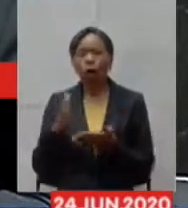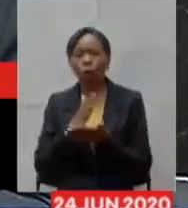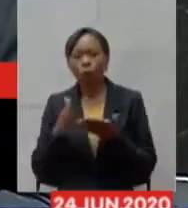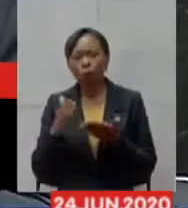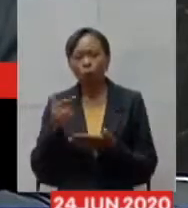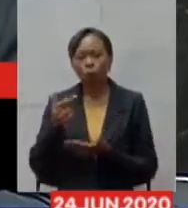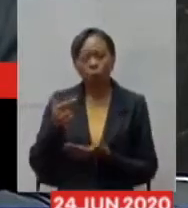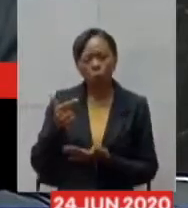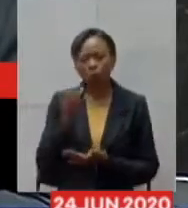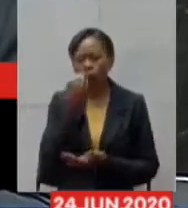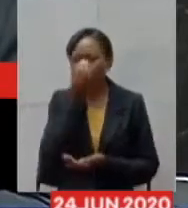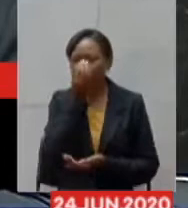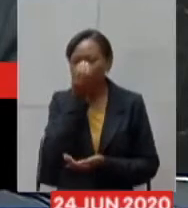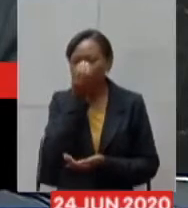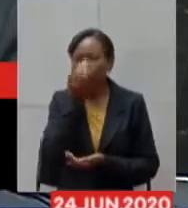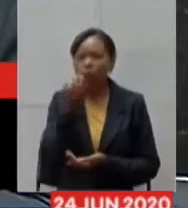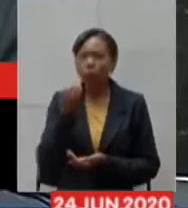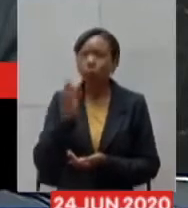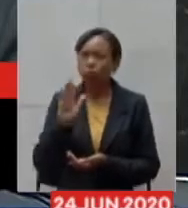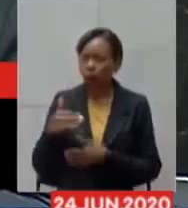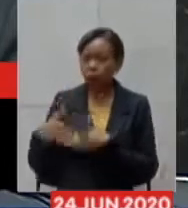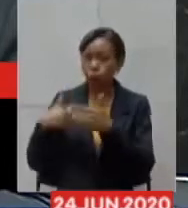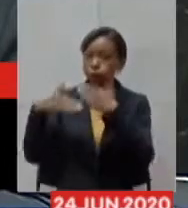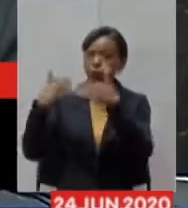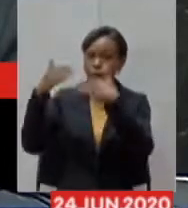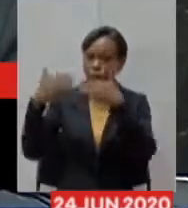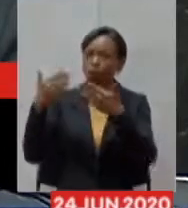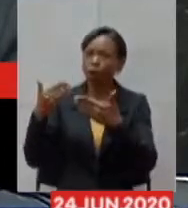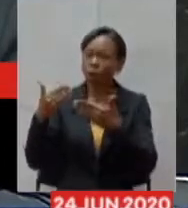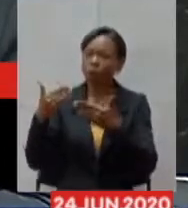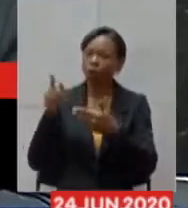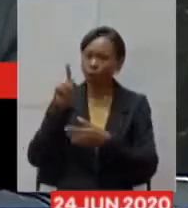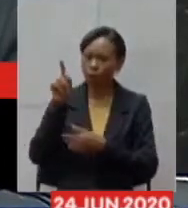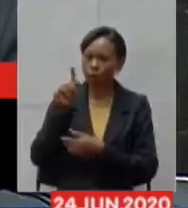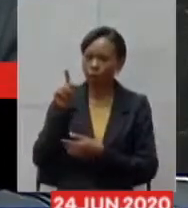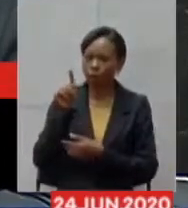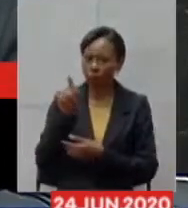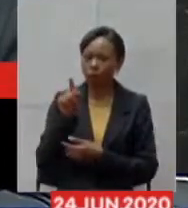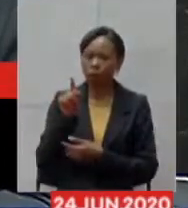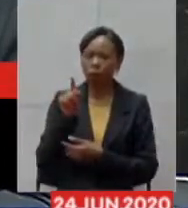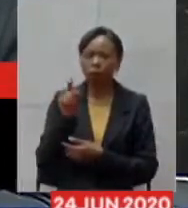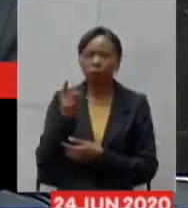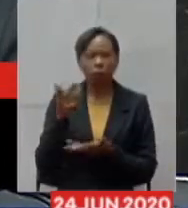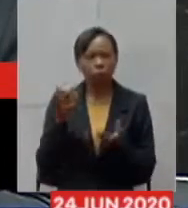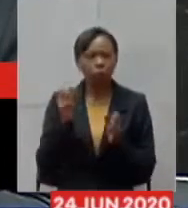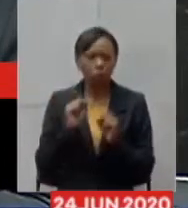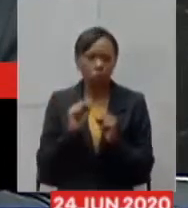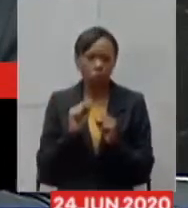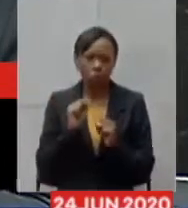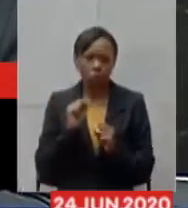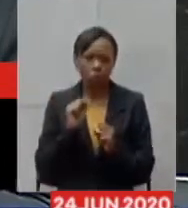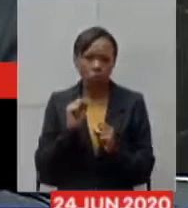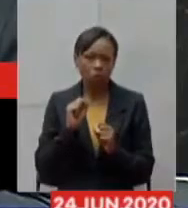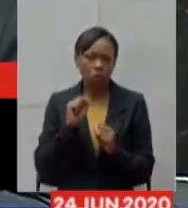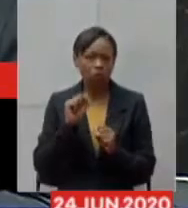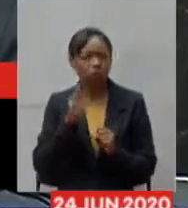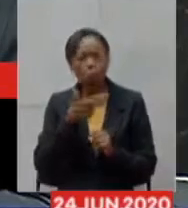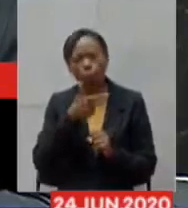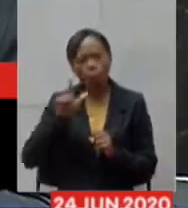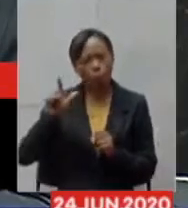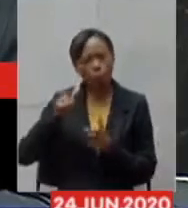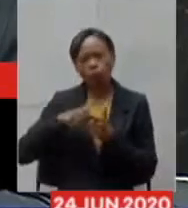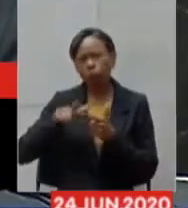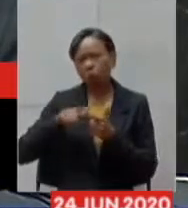entendemos que está muito avançado o processo lá naturalmente pode ter uma ou outra dificuldade mas